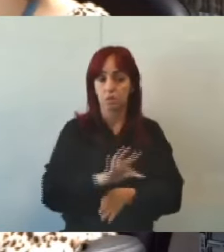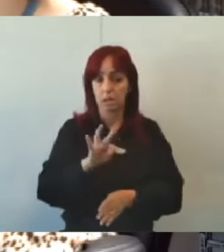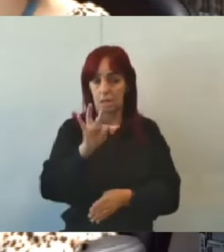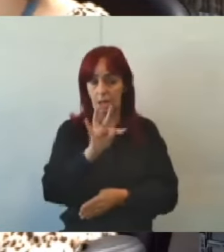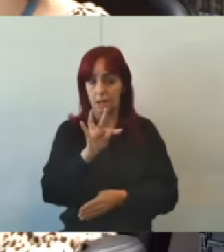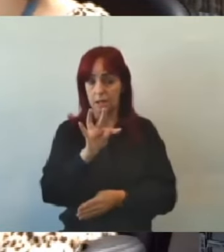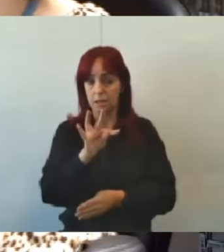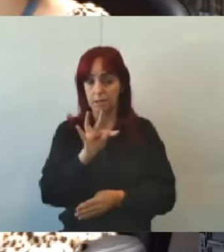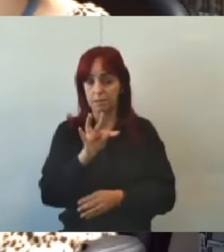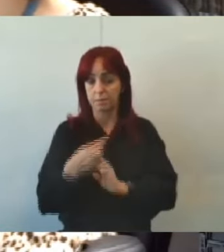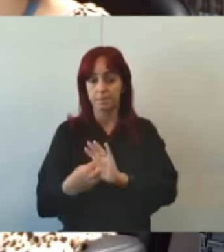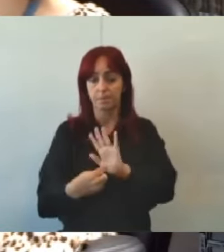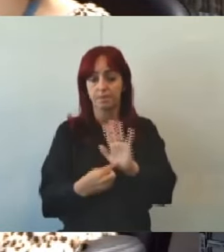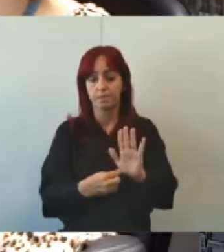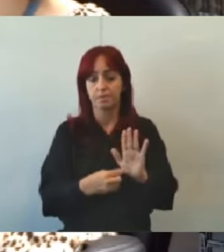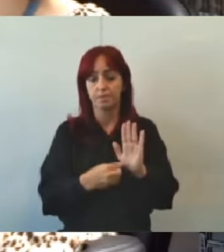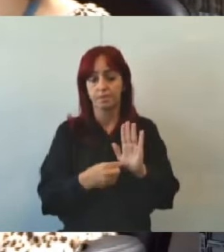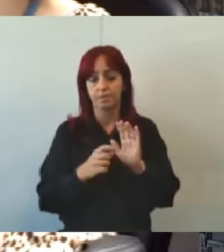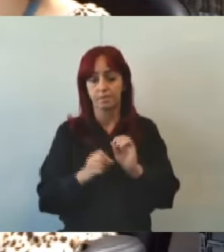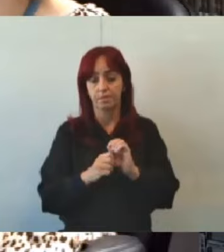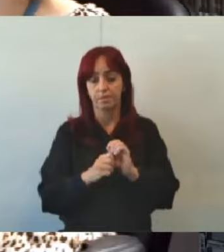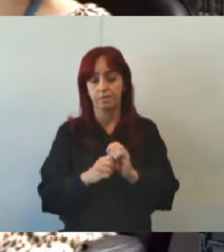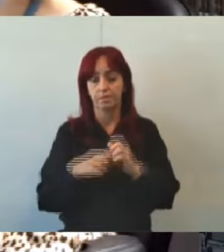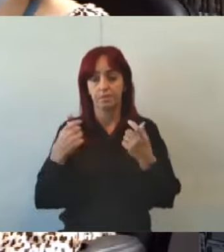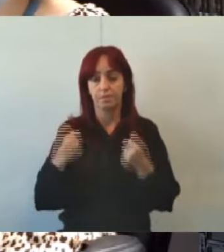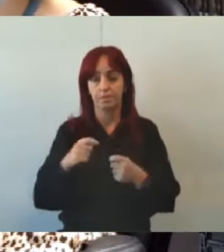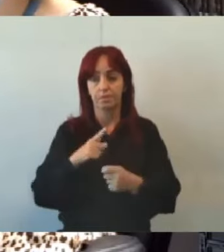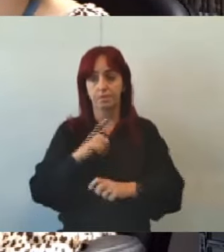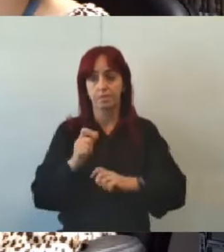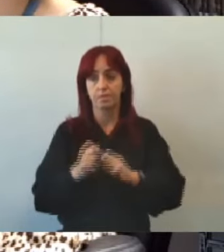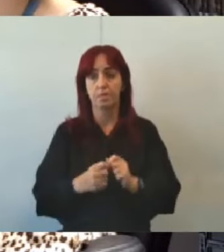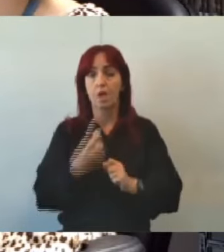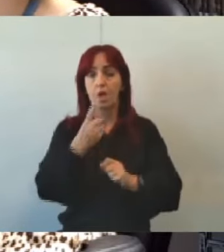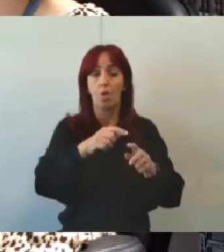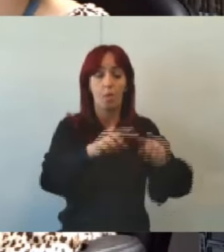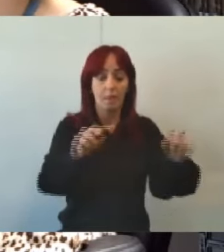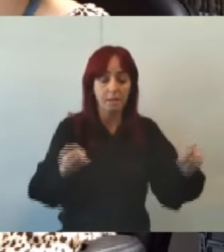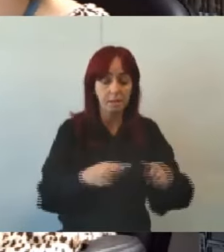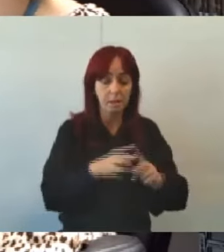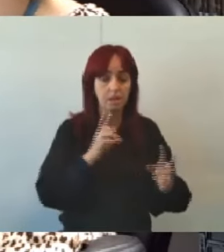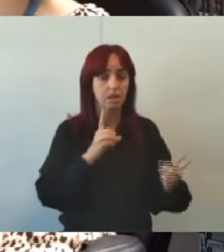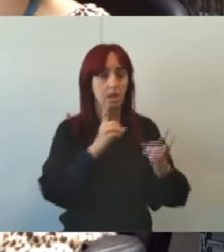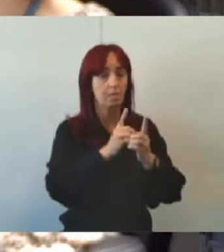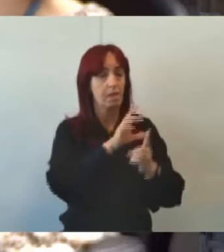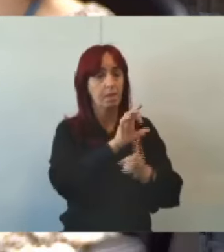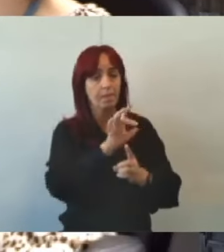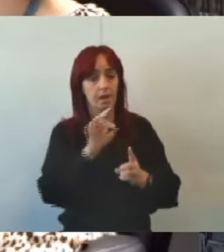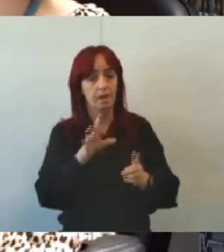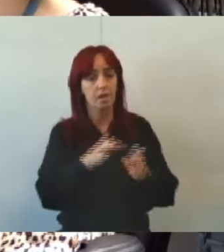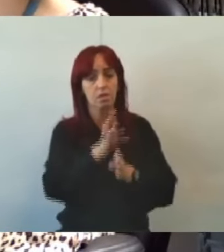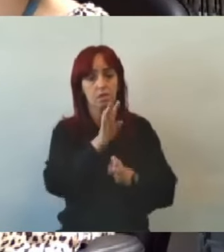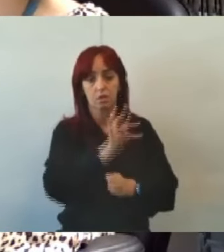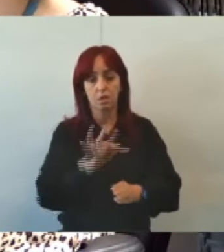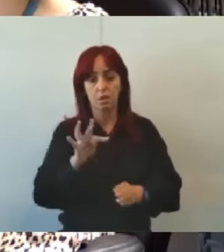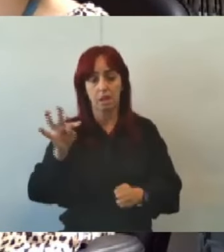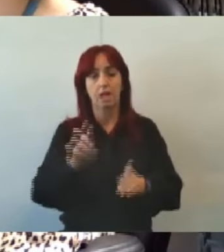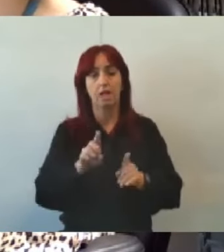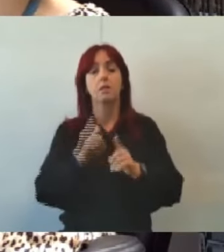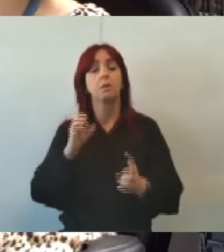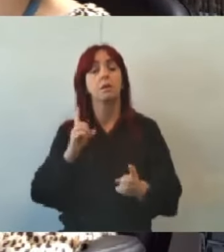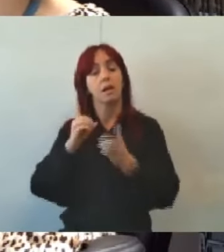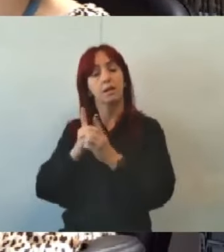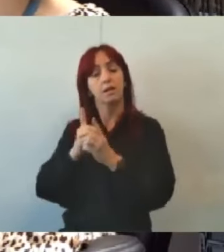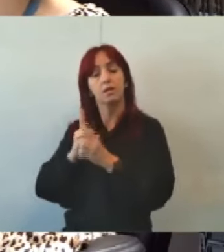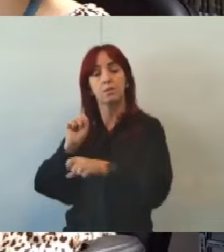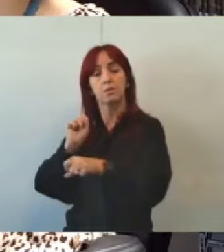coloca aqui deve contar com pelo menos uma sala de atendimento para cada conselheiro tutelar recepção e sala de espera salas